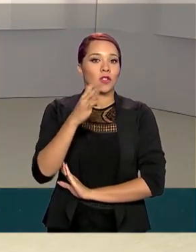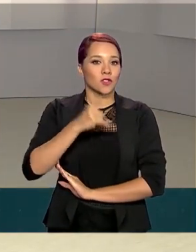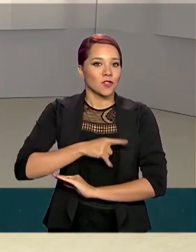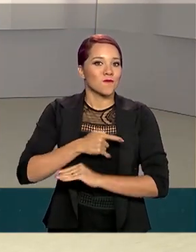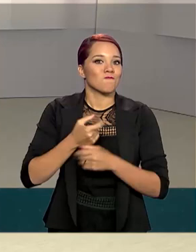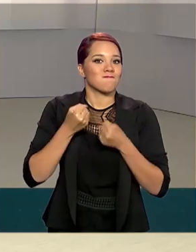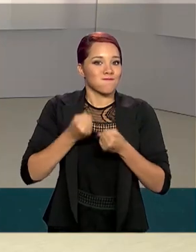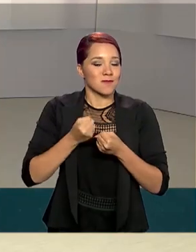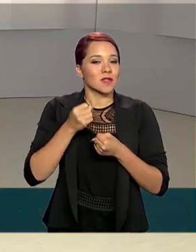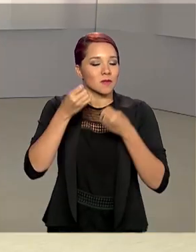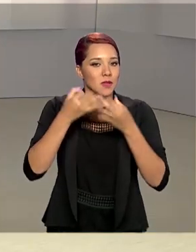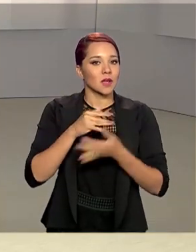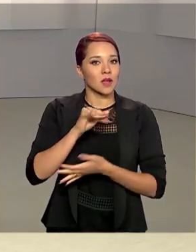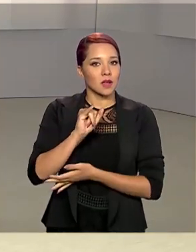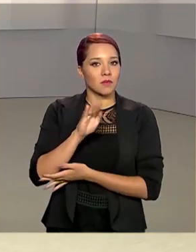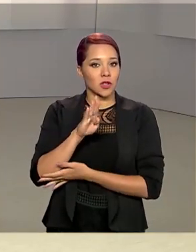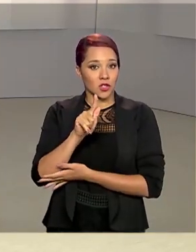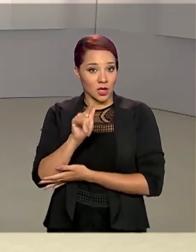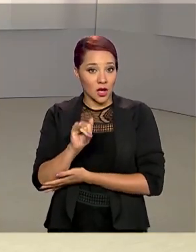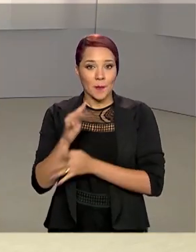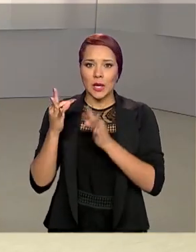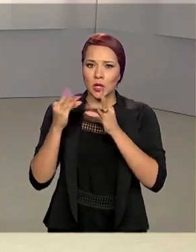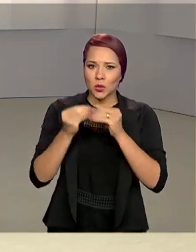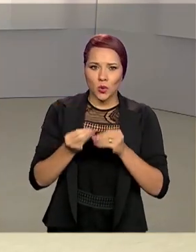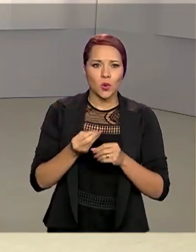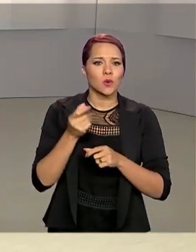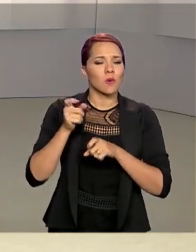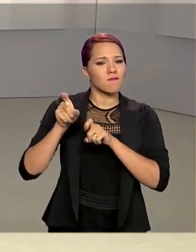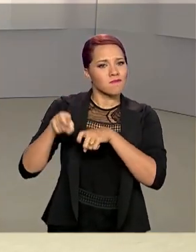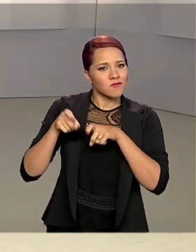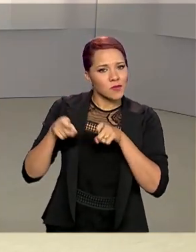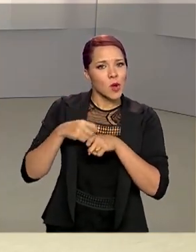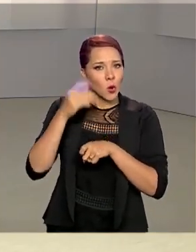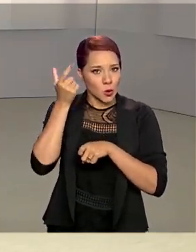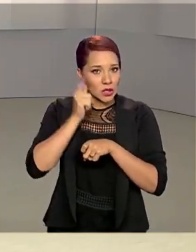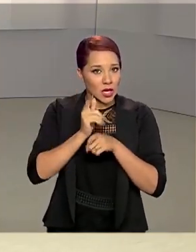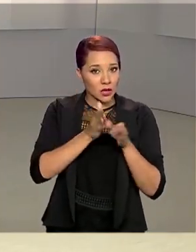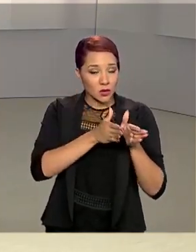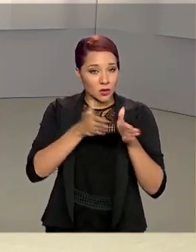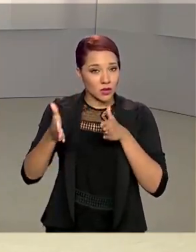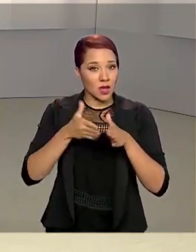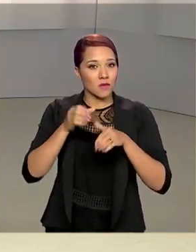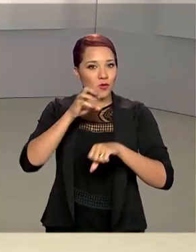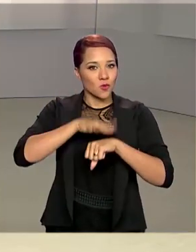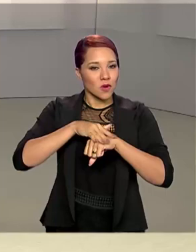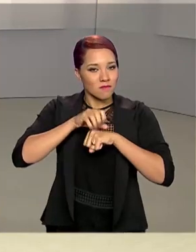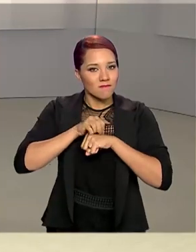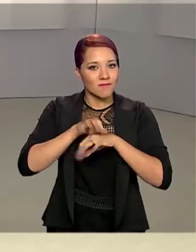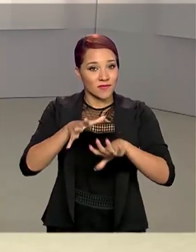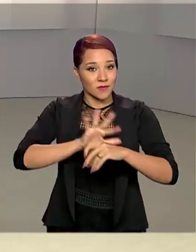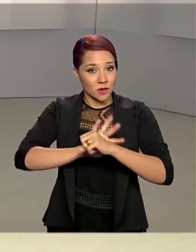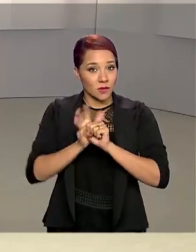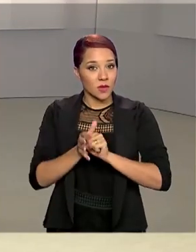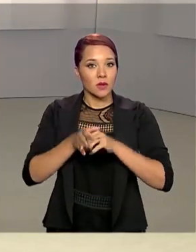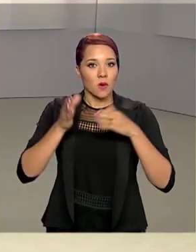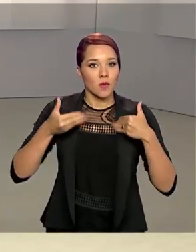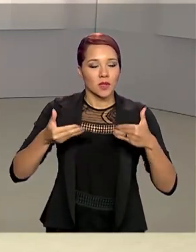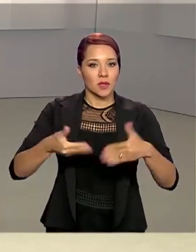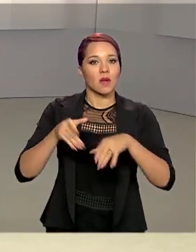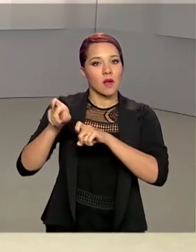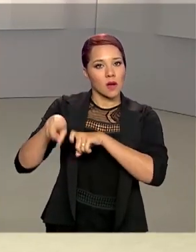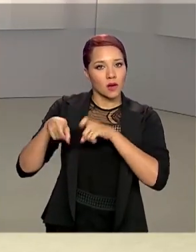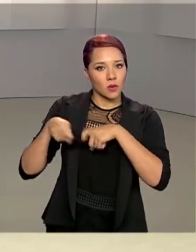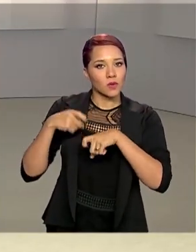segundo o IBGE. Para que toda essa produção continue sendo escoada durante a pandemia do novo coronavírus, os Ministérios da